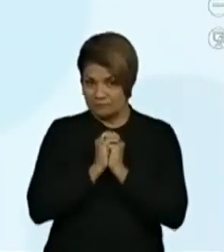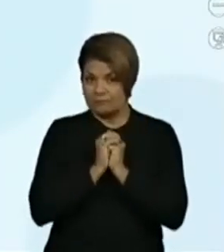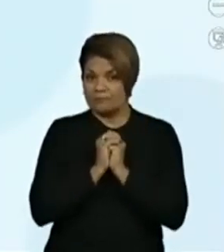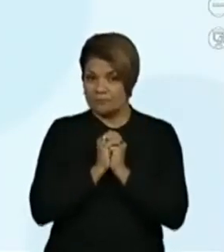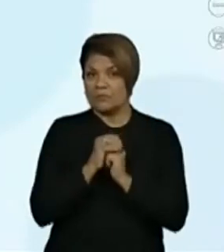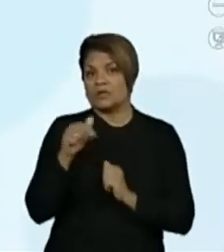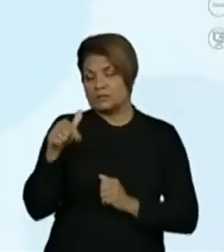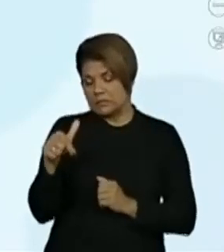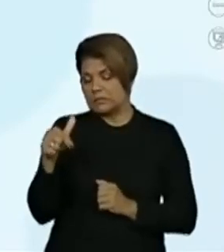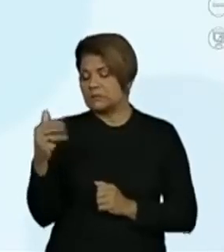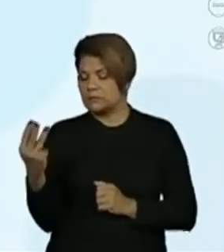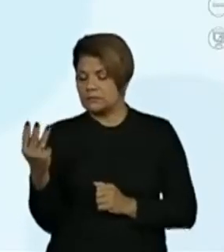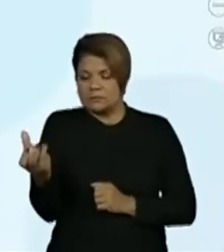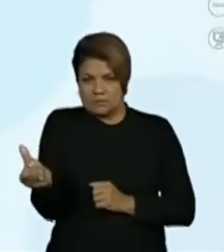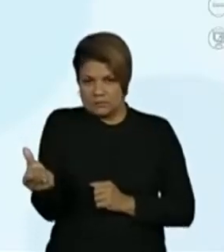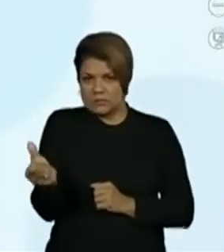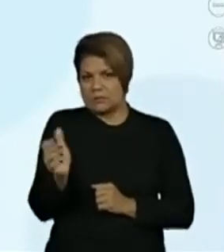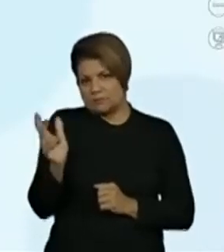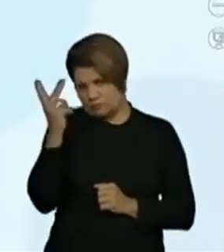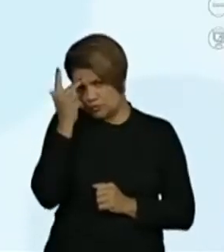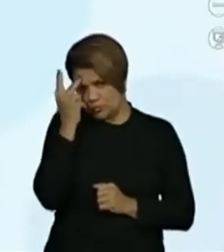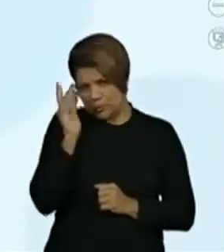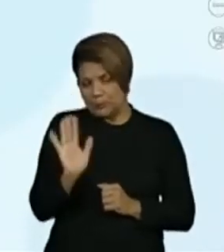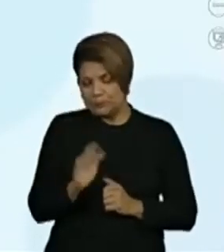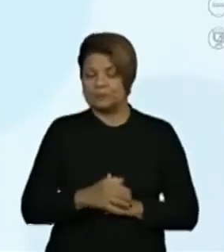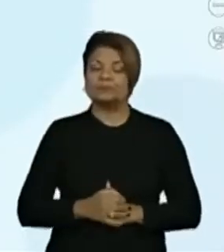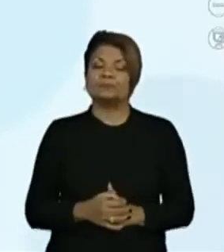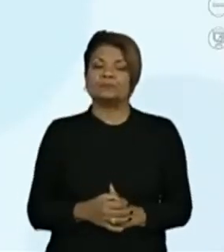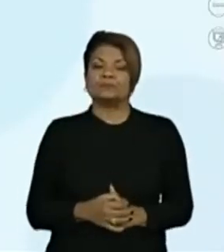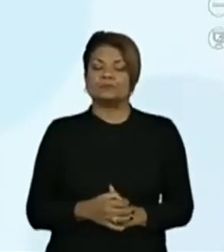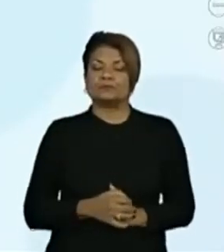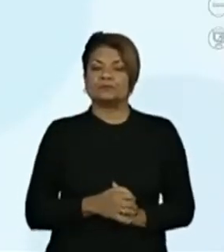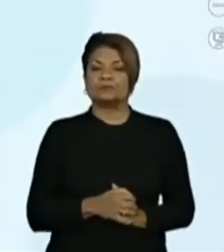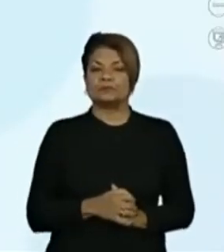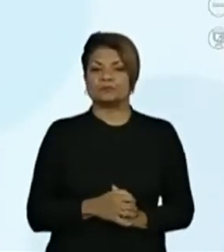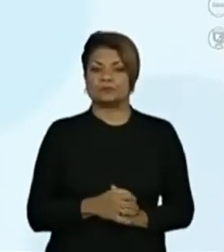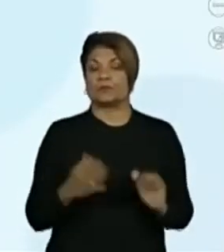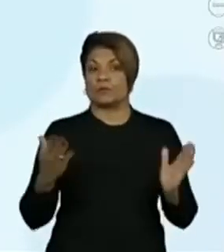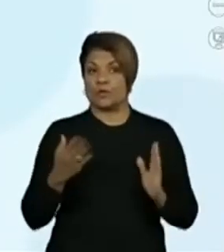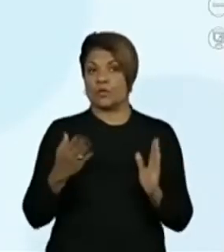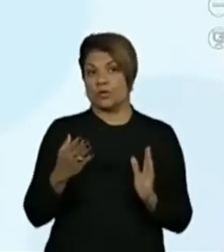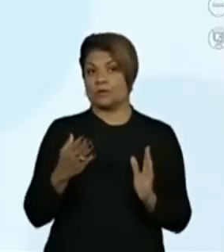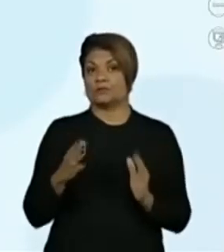941.736. Muito bem. Vamos para o próximo.